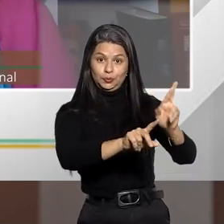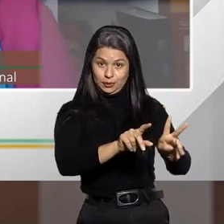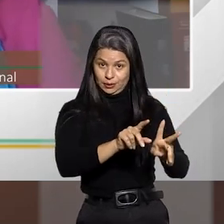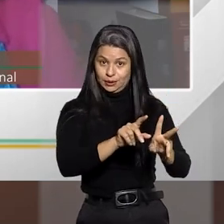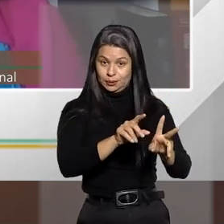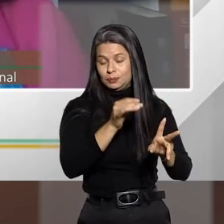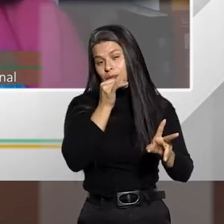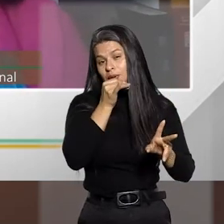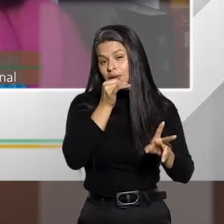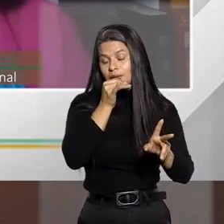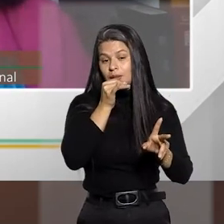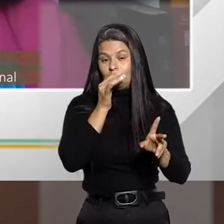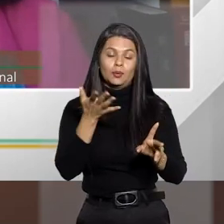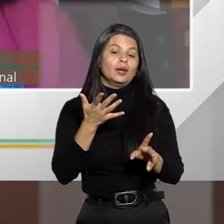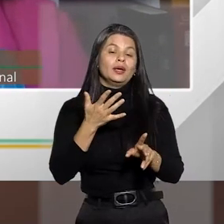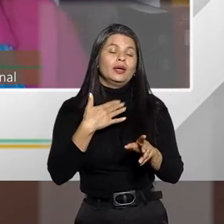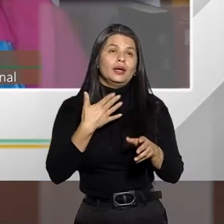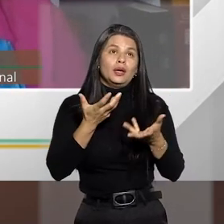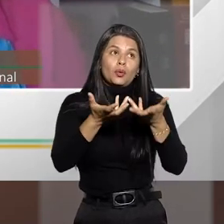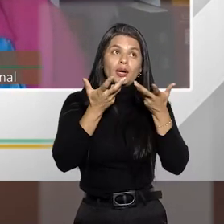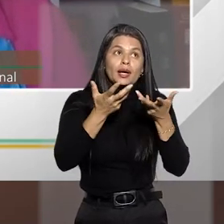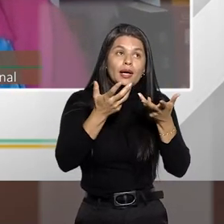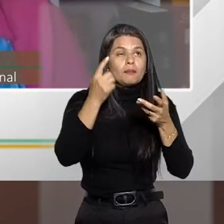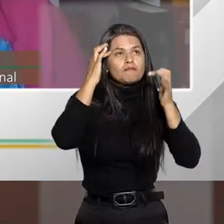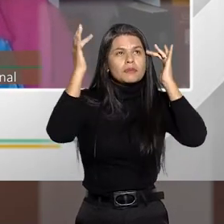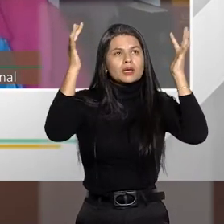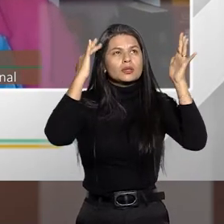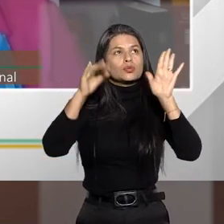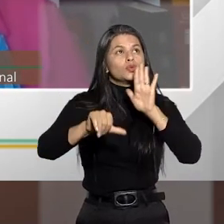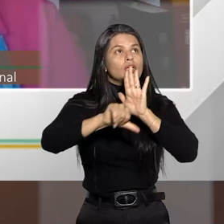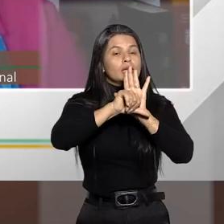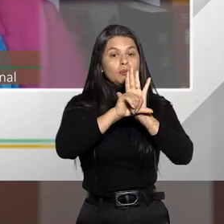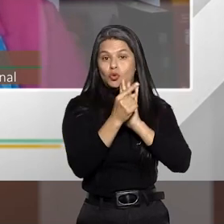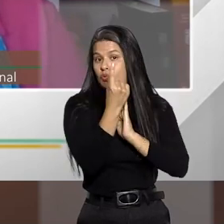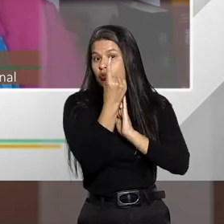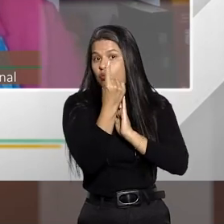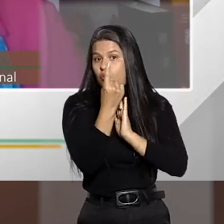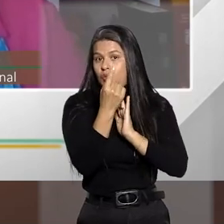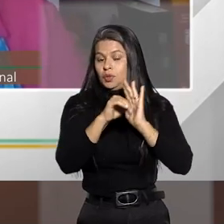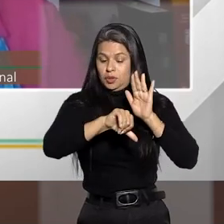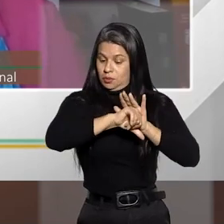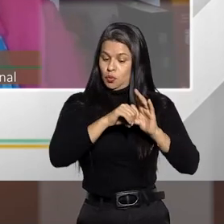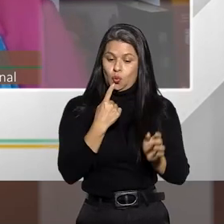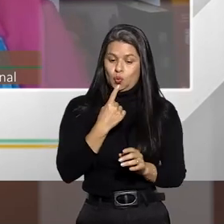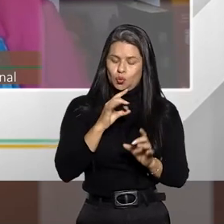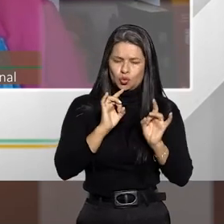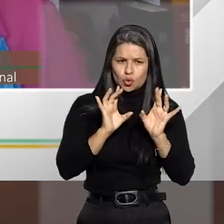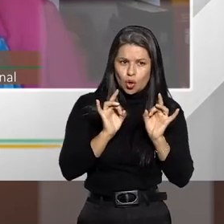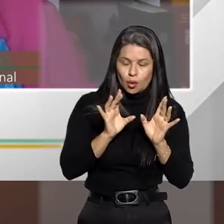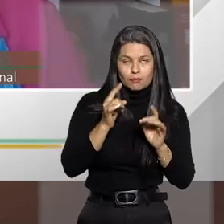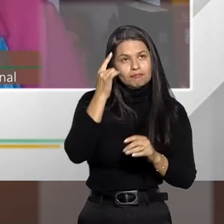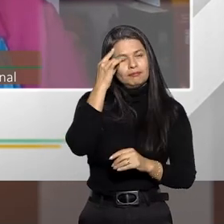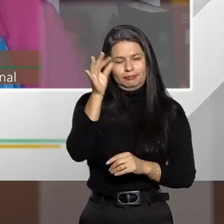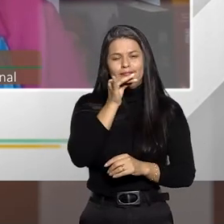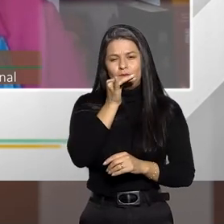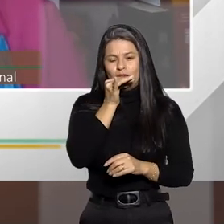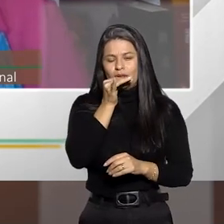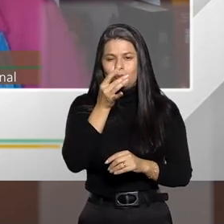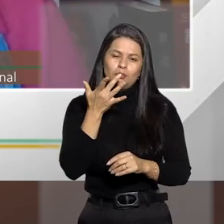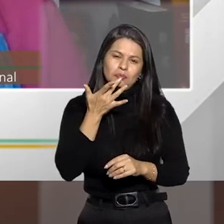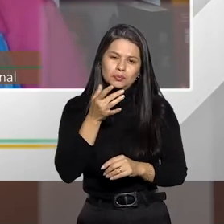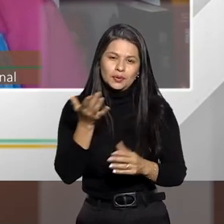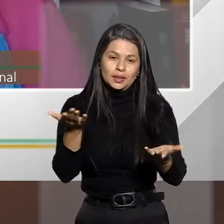pretende um único fim para aquele crime. Então, o que você tem, na verdade, é, por exemplo, vou dar um exemplo, o